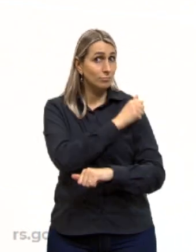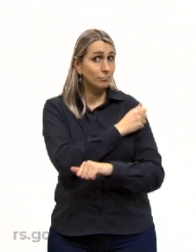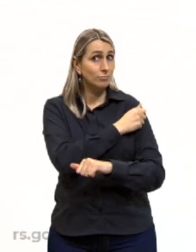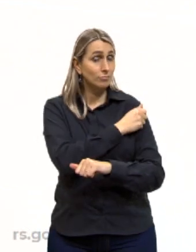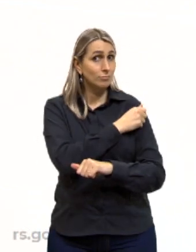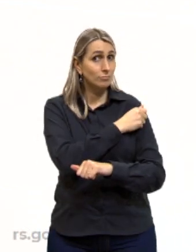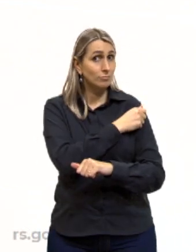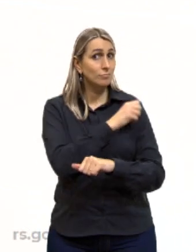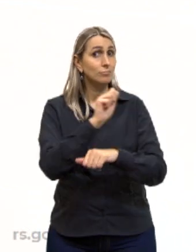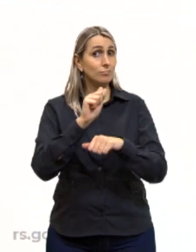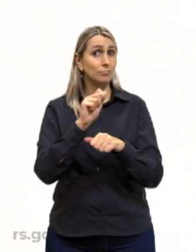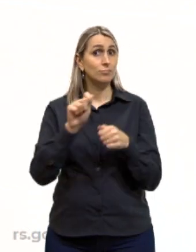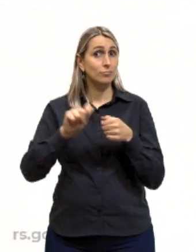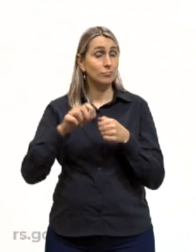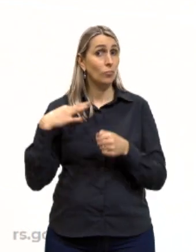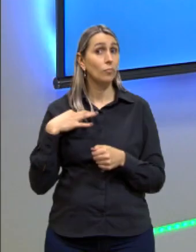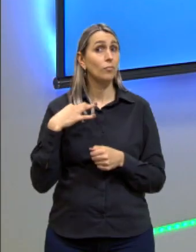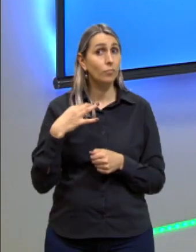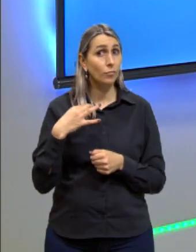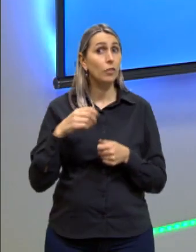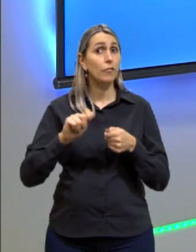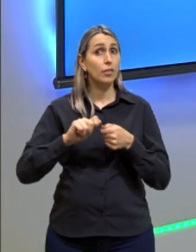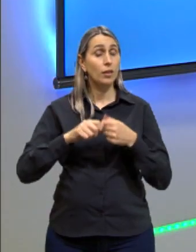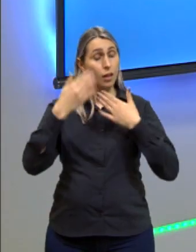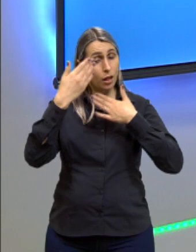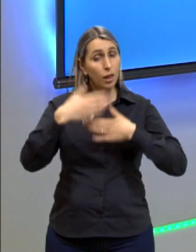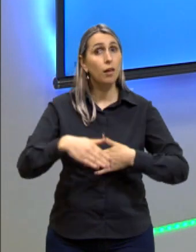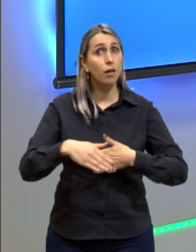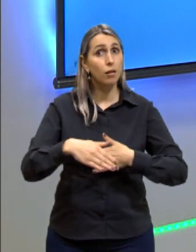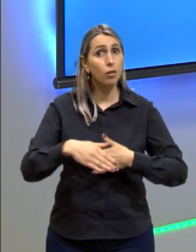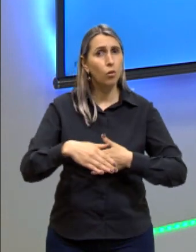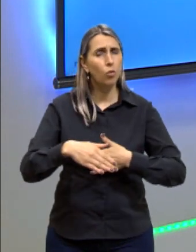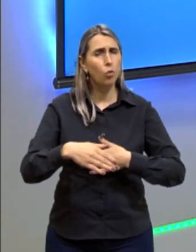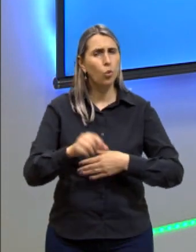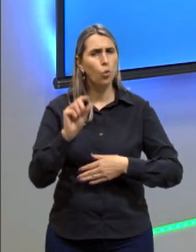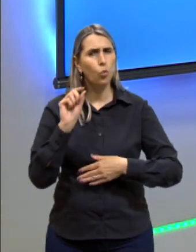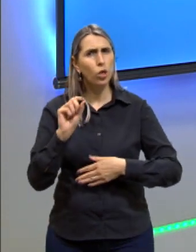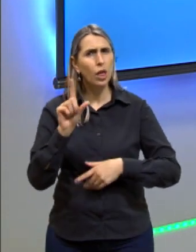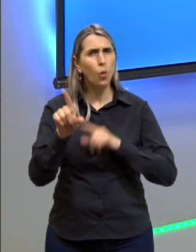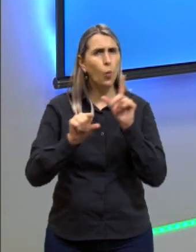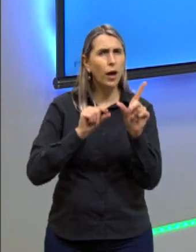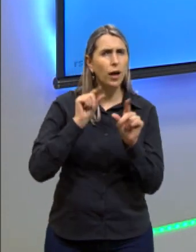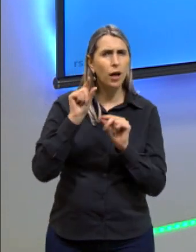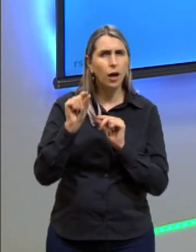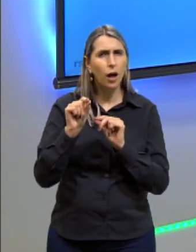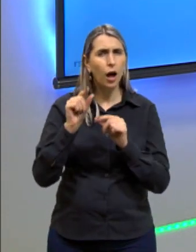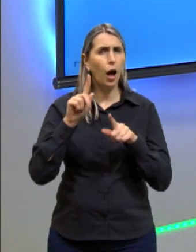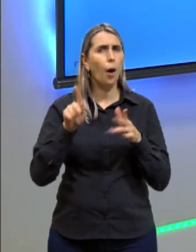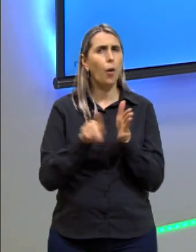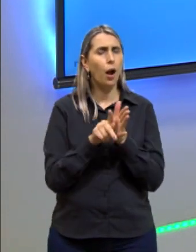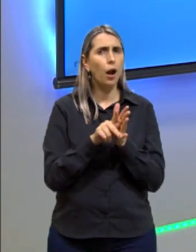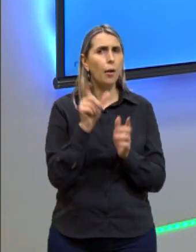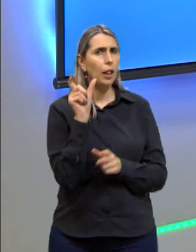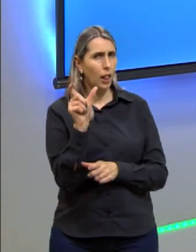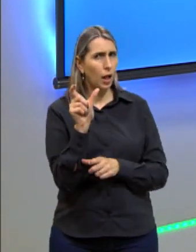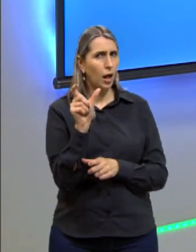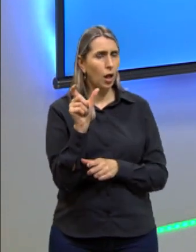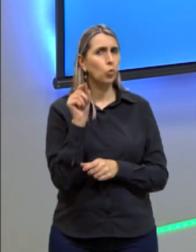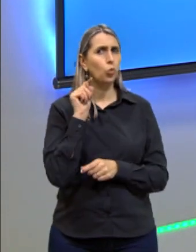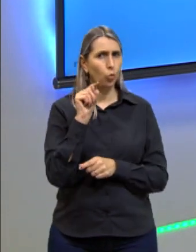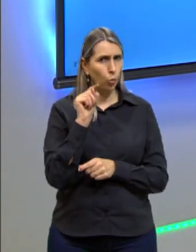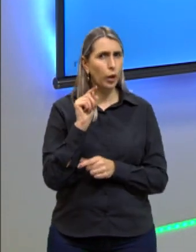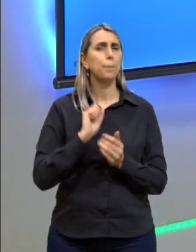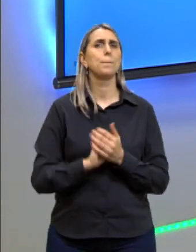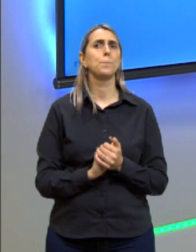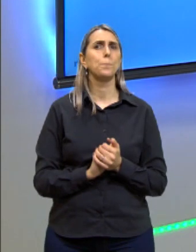candidatos que realizarem essa prova, eles vão ter que fazer. O que que é uma seleção? A própria palavra diz. Tu vai,